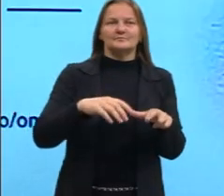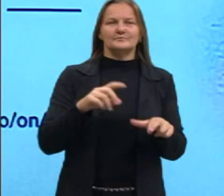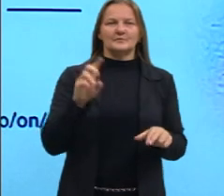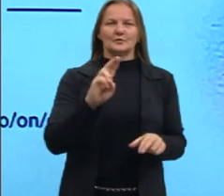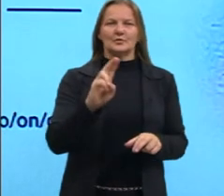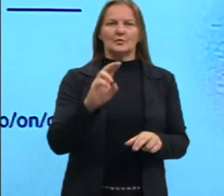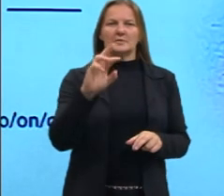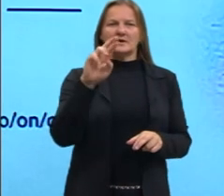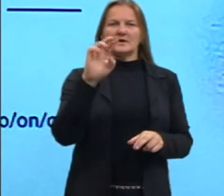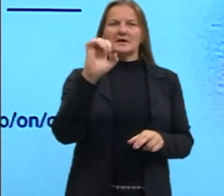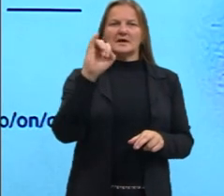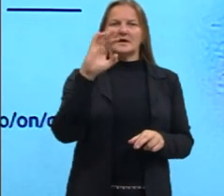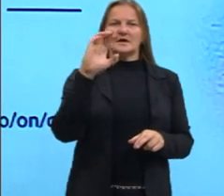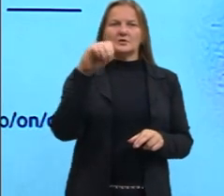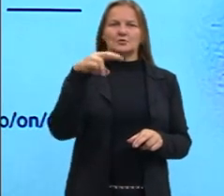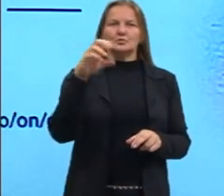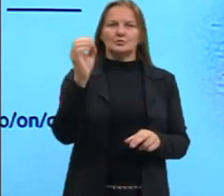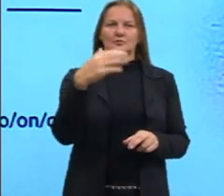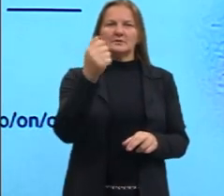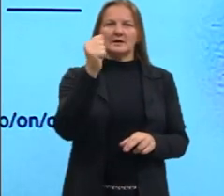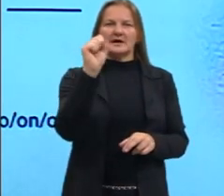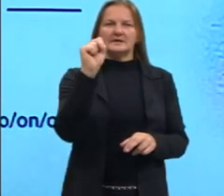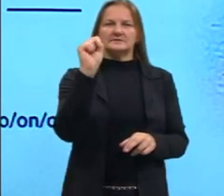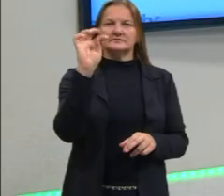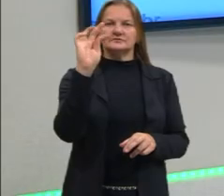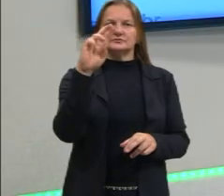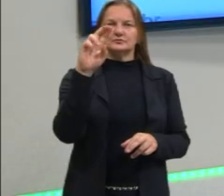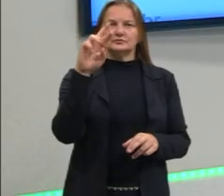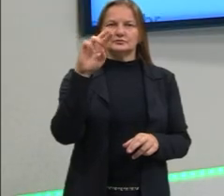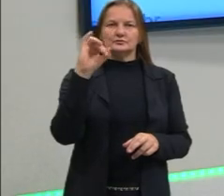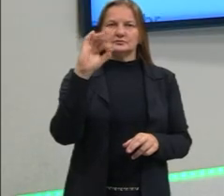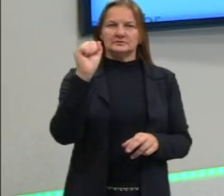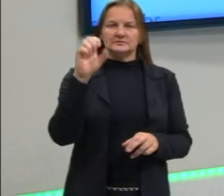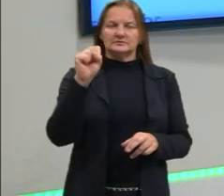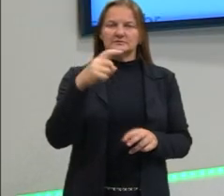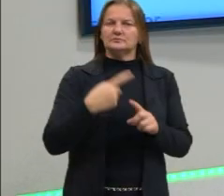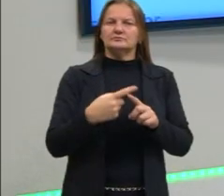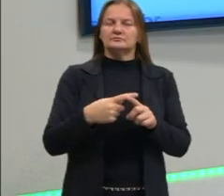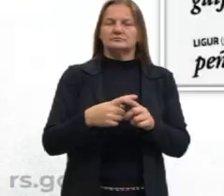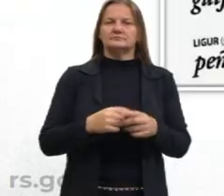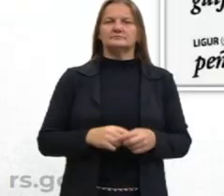chamado de Reino das Astúrias. E ele vai, então, fazer com que